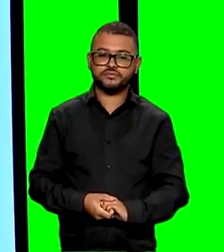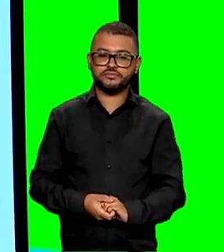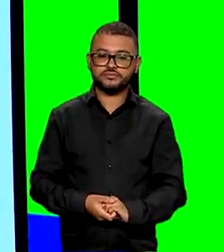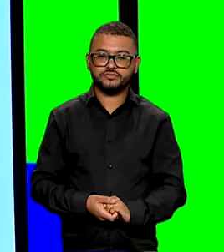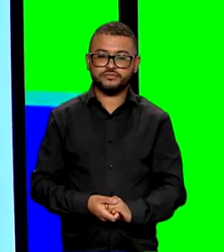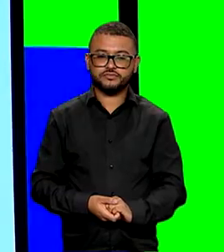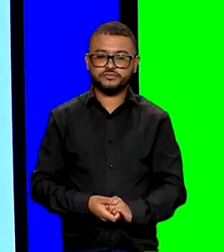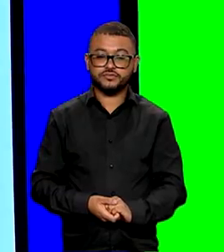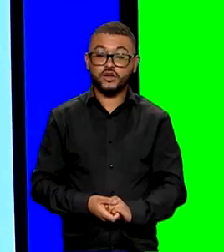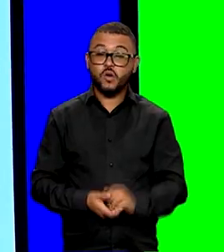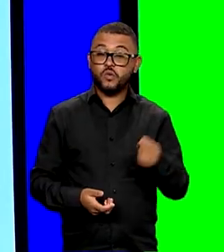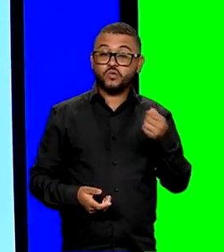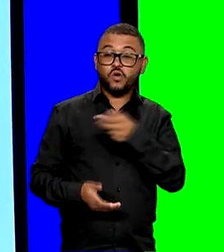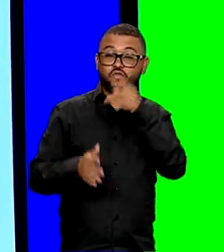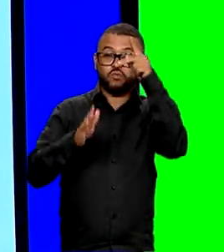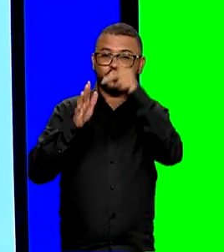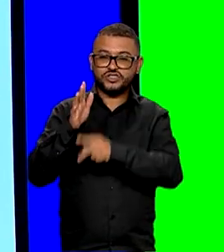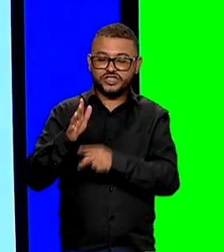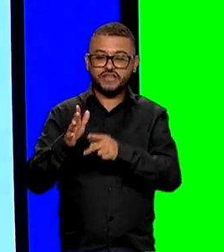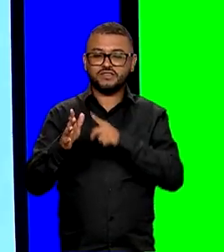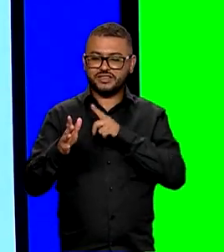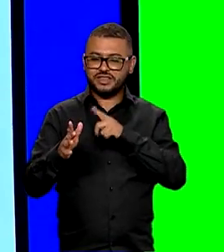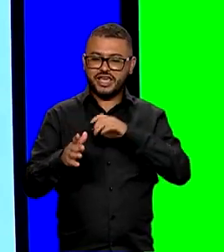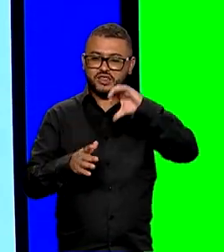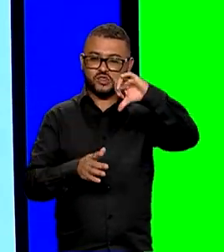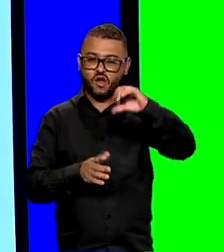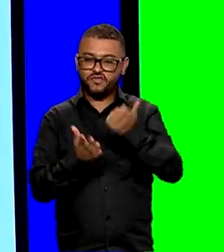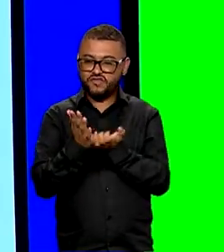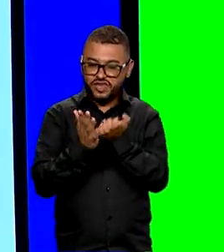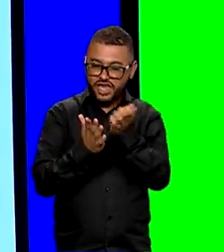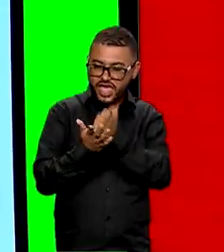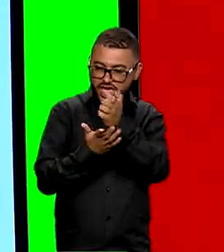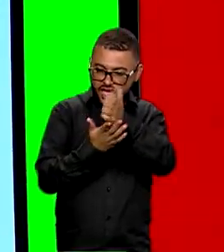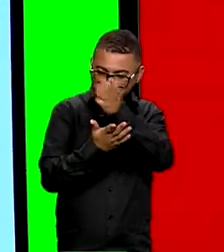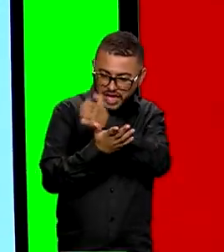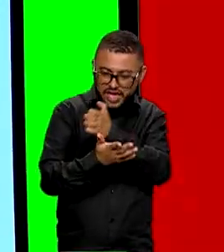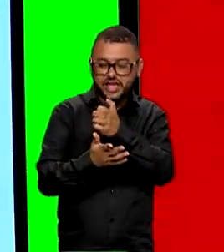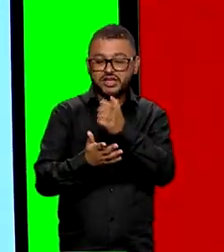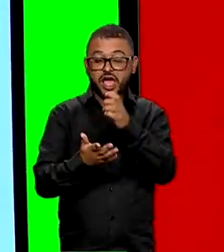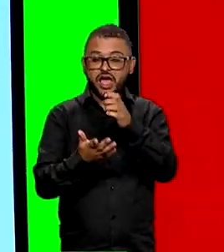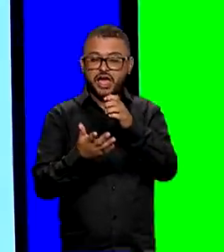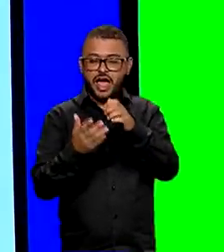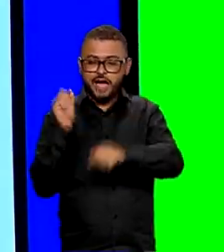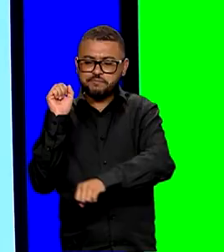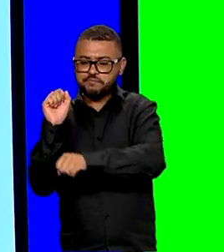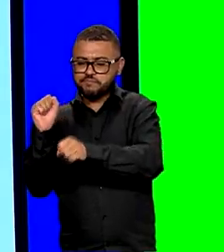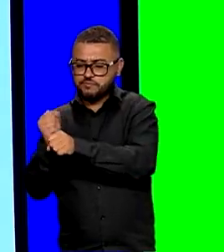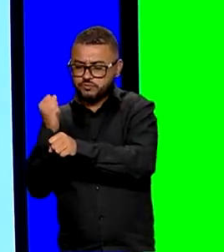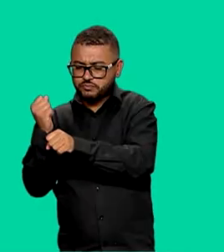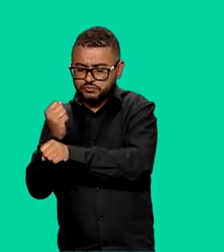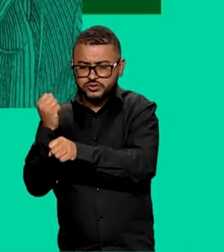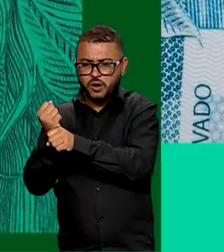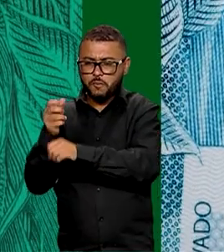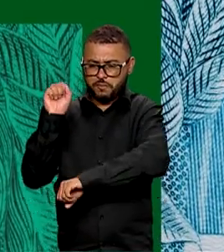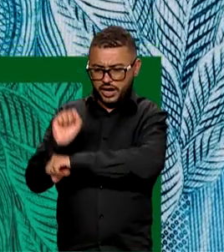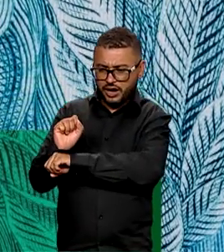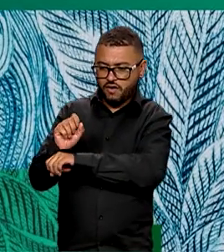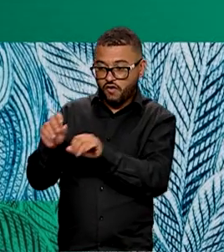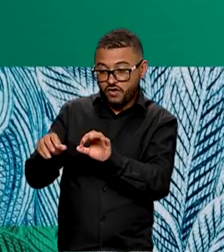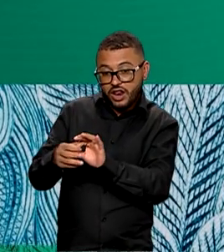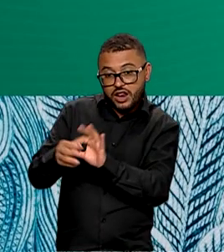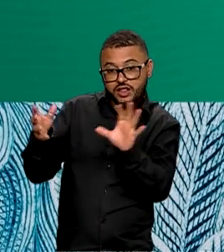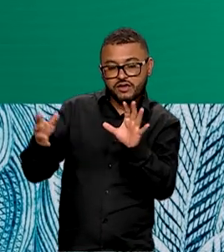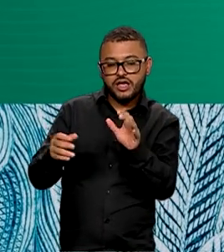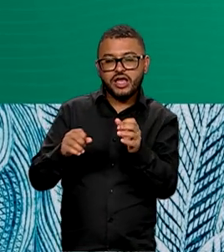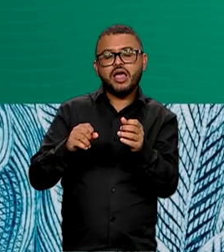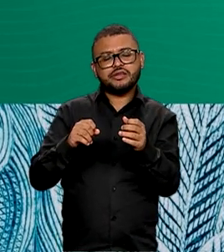O novo PAC vai ser guiado por nove eixos de investimento para destravar obras em todo o país. Cidades